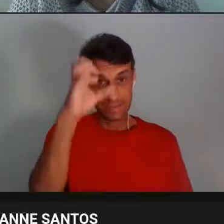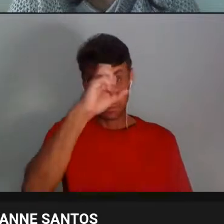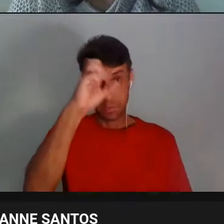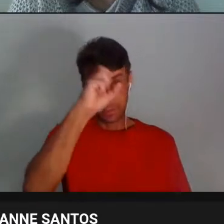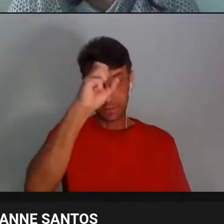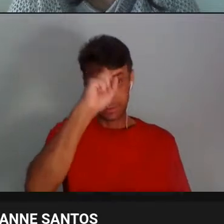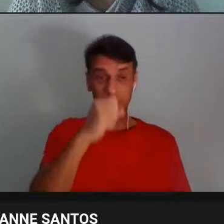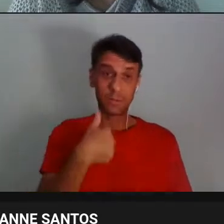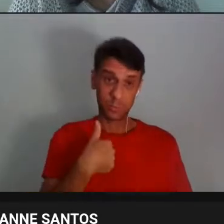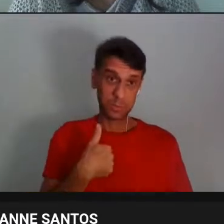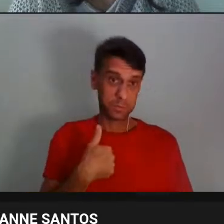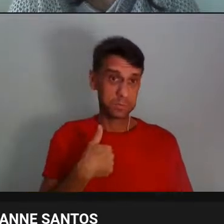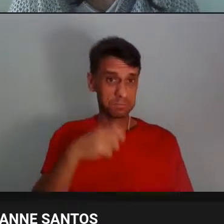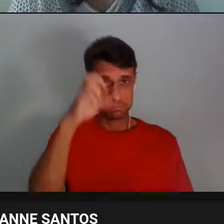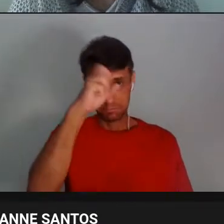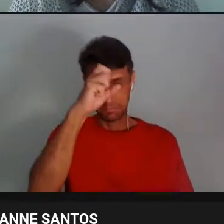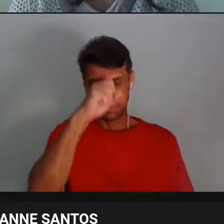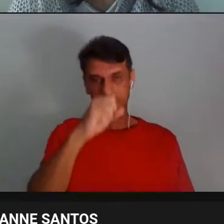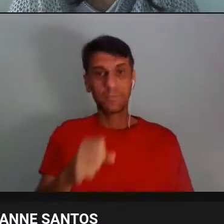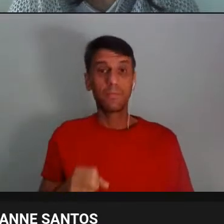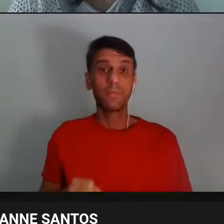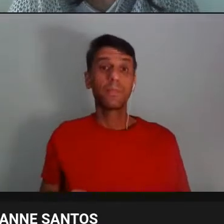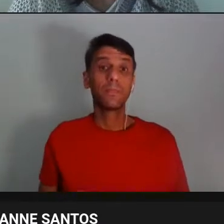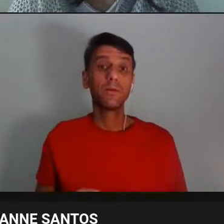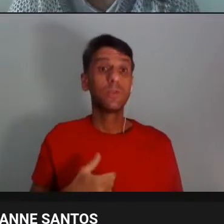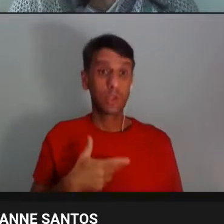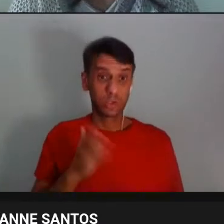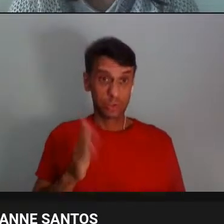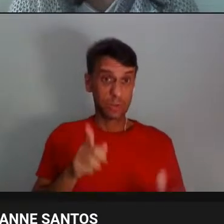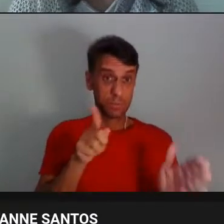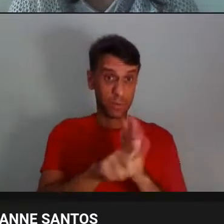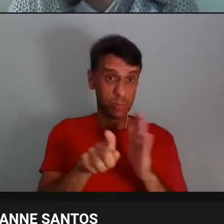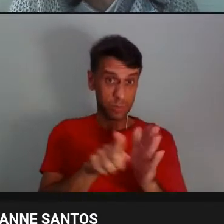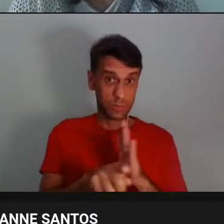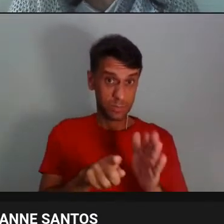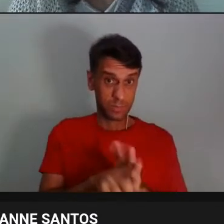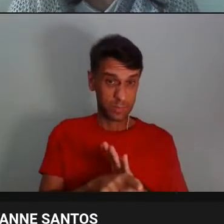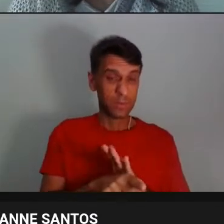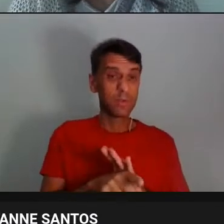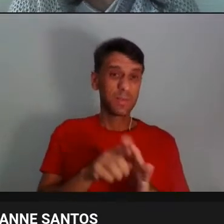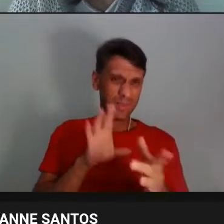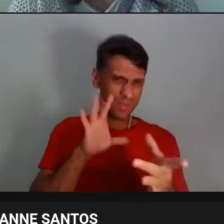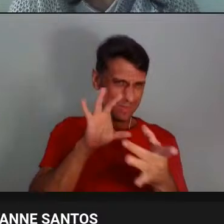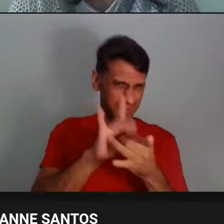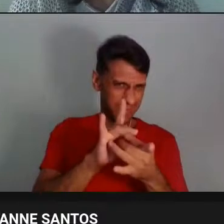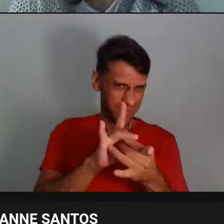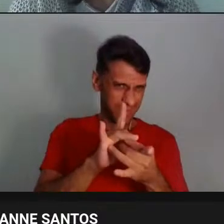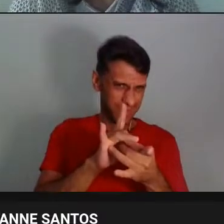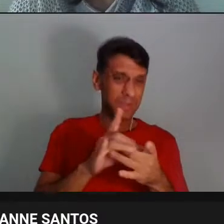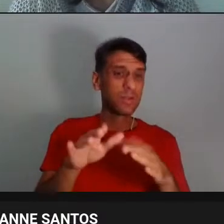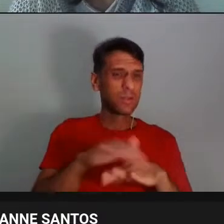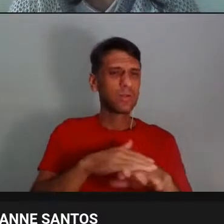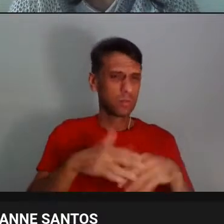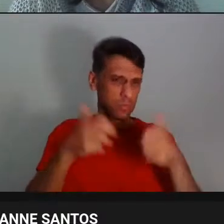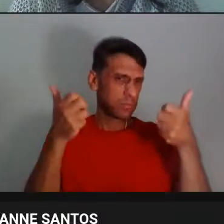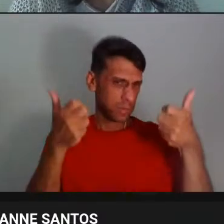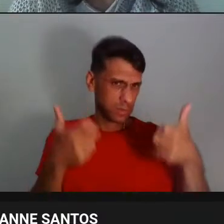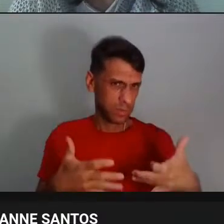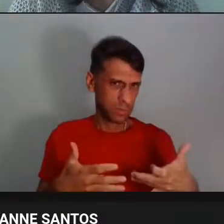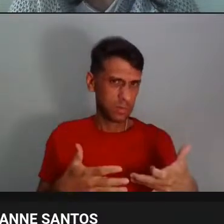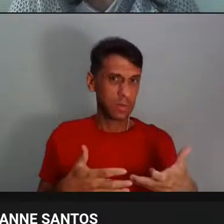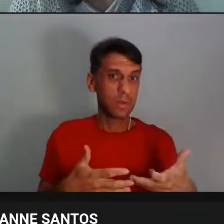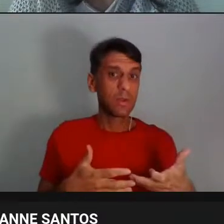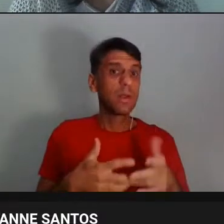Está sendo um aprendizado também, né? Porque já entraram algumas perguntas e como estão relacionadas ao que está sendo